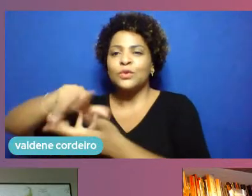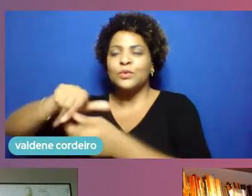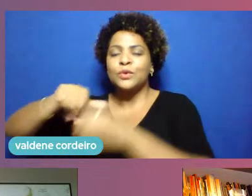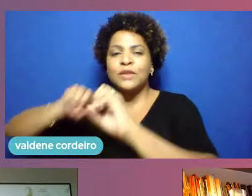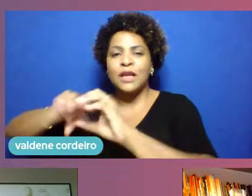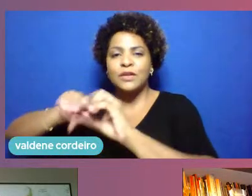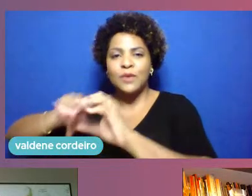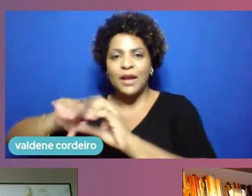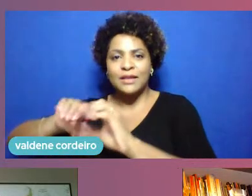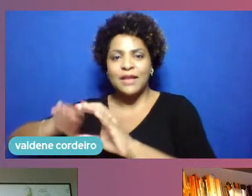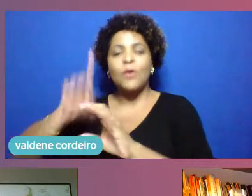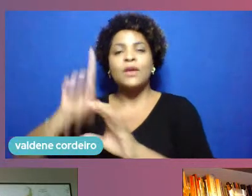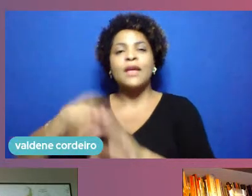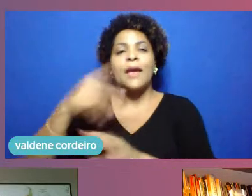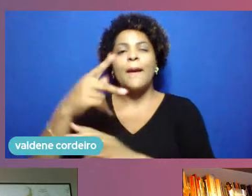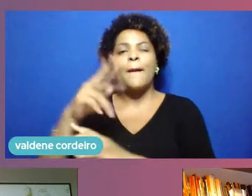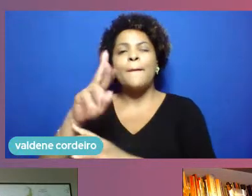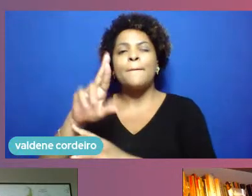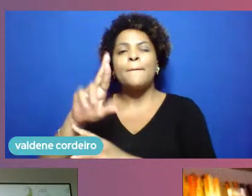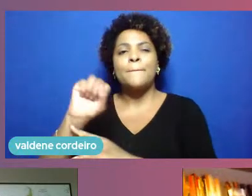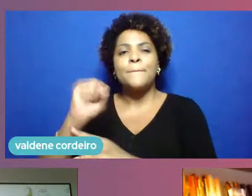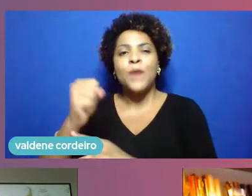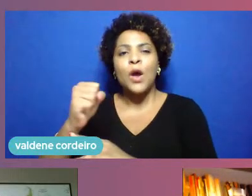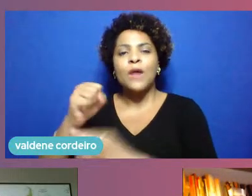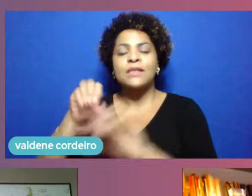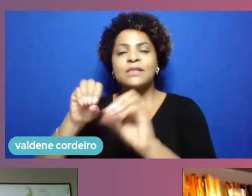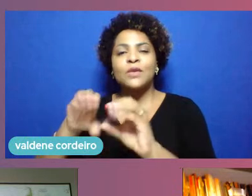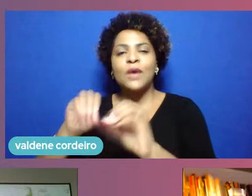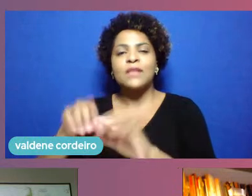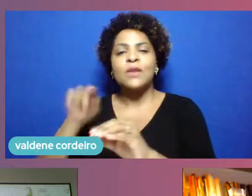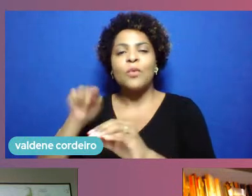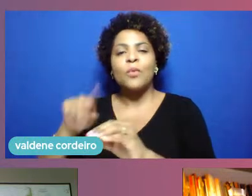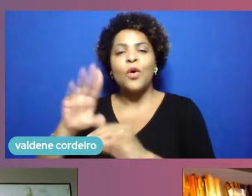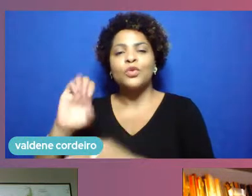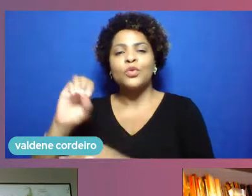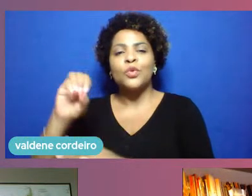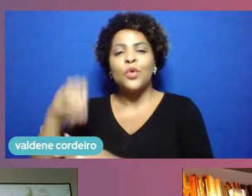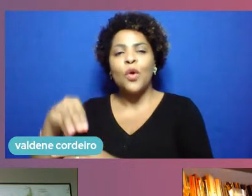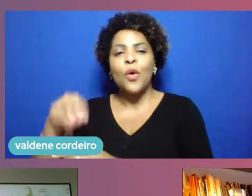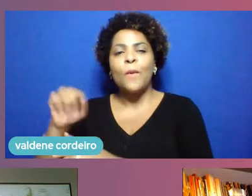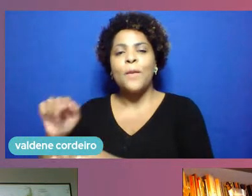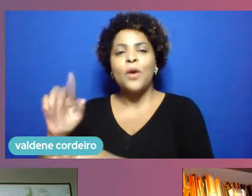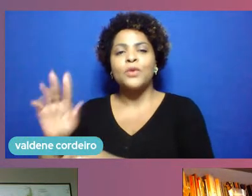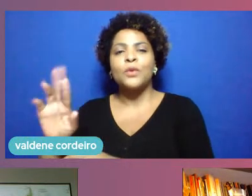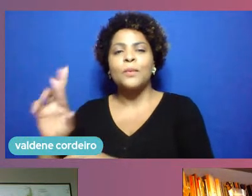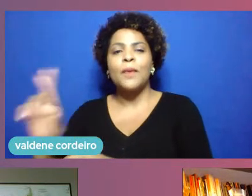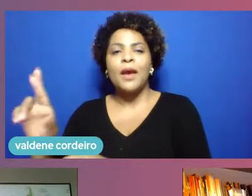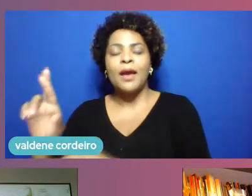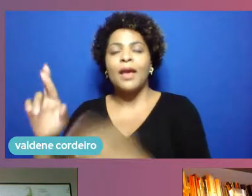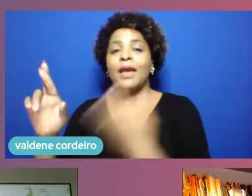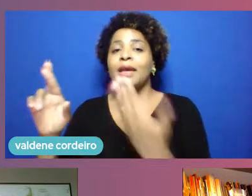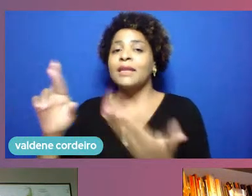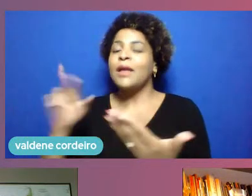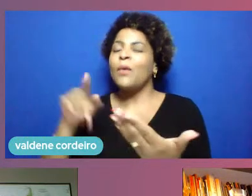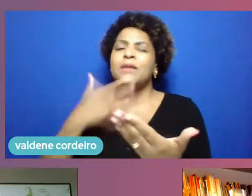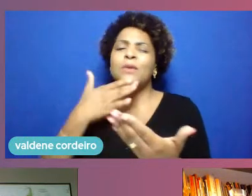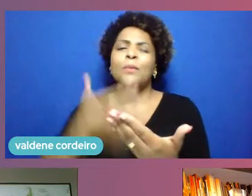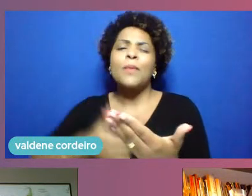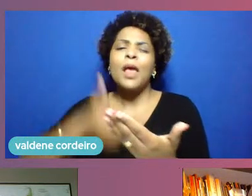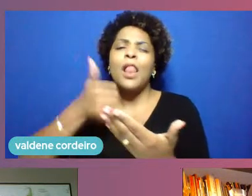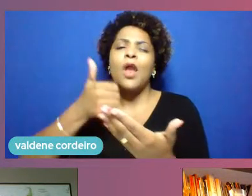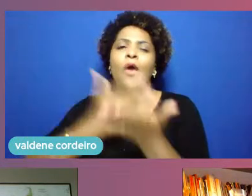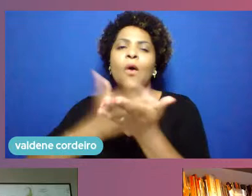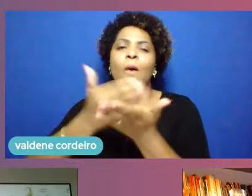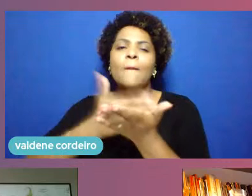prosaeducação.com.br. Então, esse é o melhor início, digamos assim, dessa resposta no